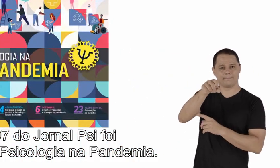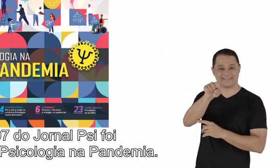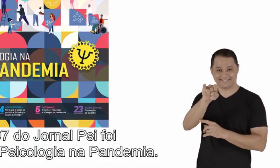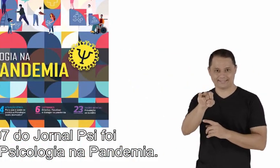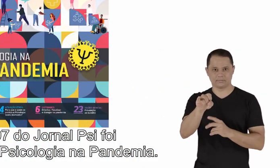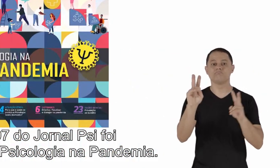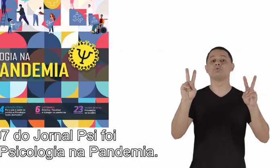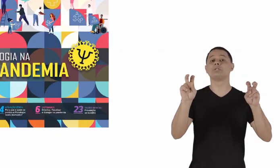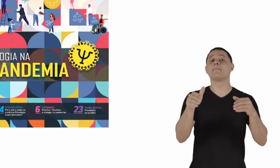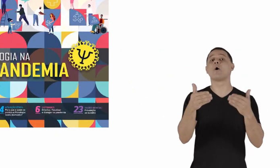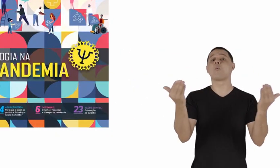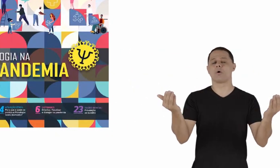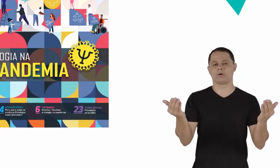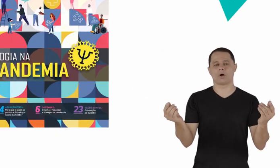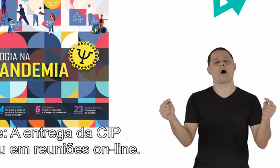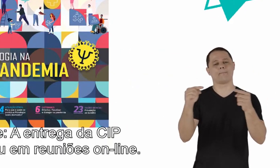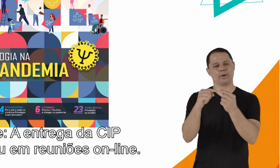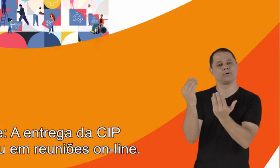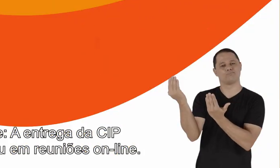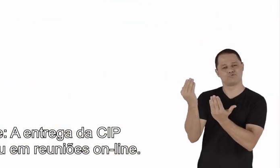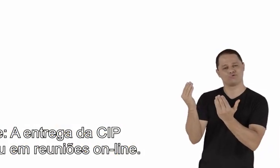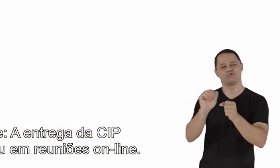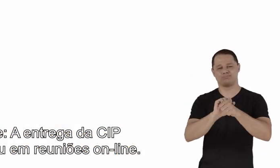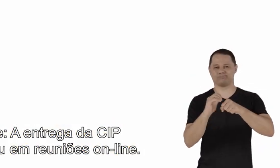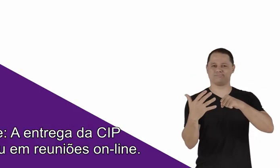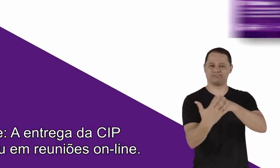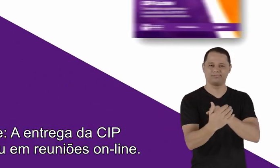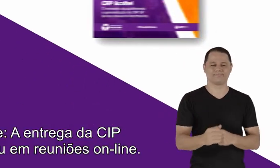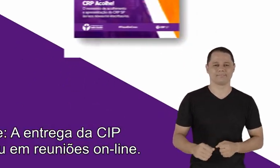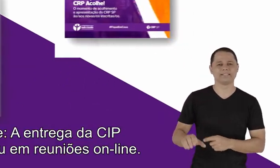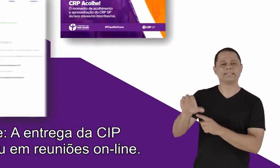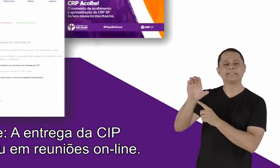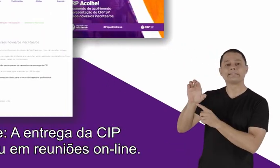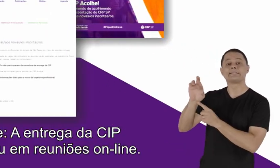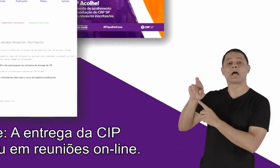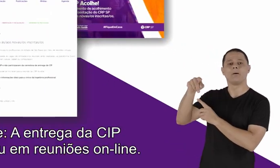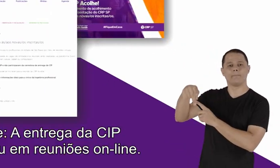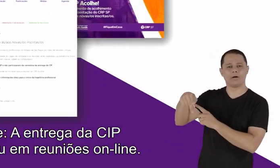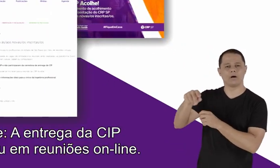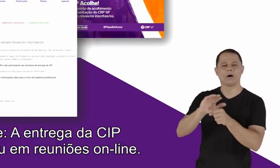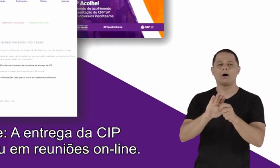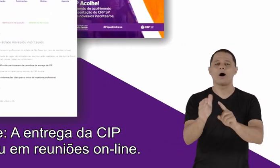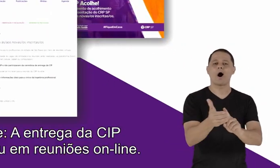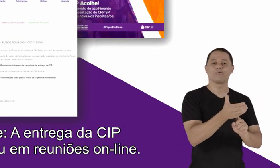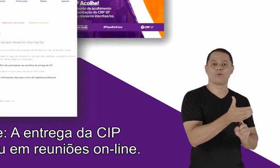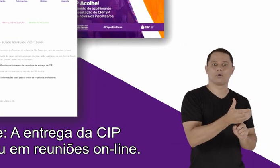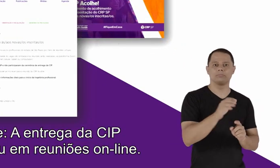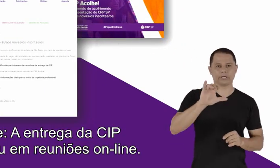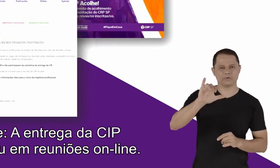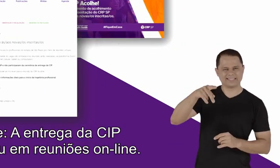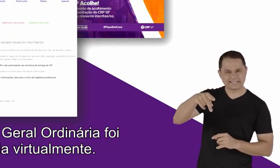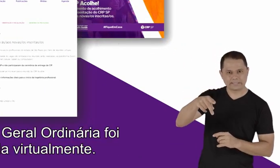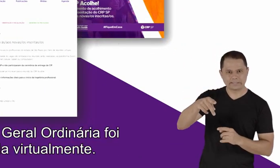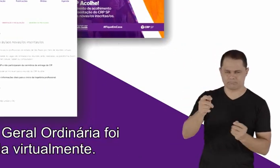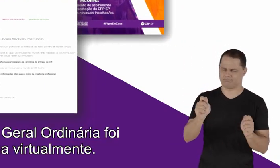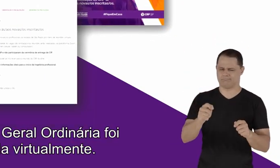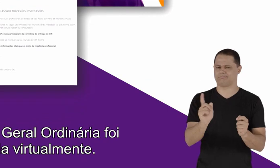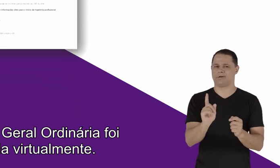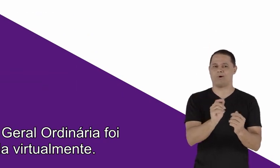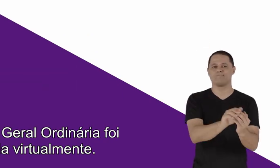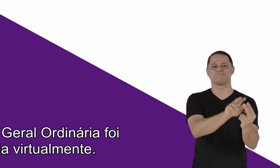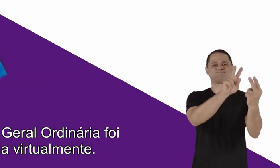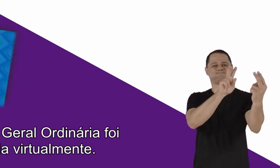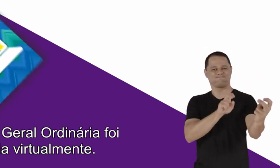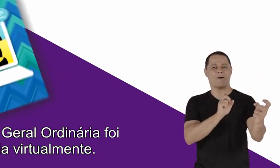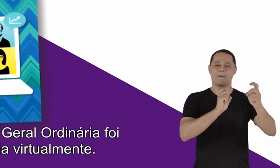psicologia na pandemia. CRP acolhe. A entrega da CIP se transformou em reuniões online. A Assembleia Geral